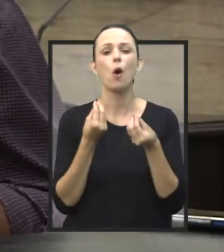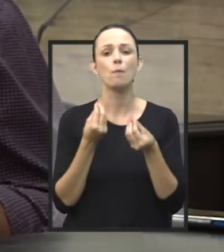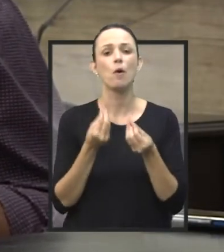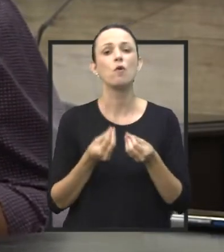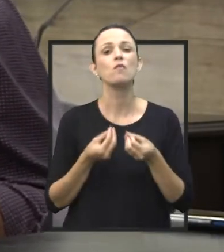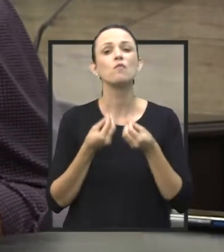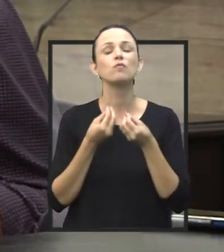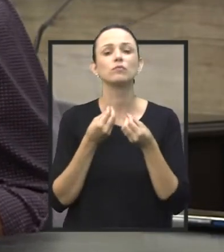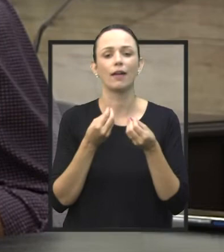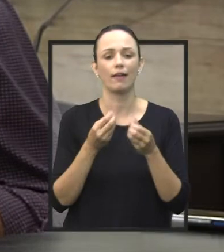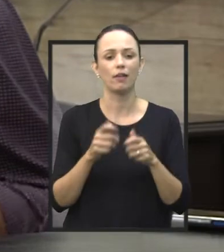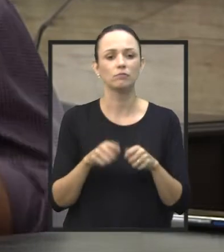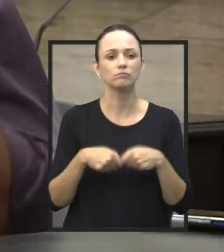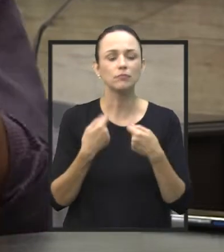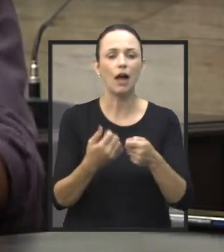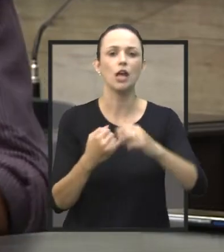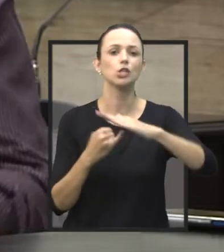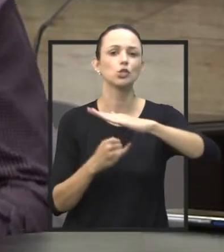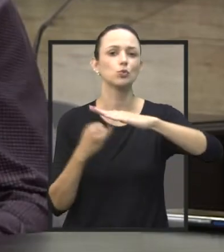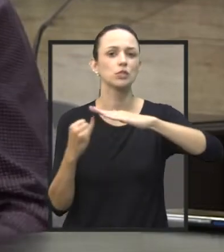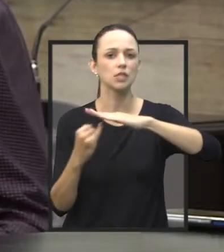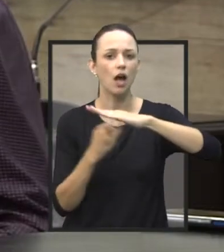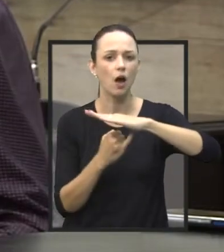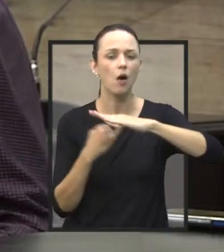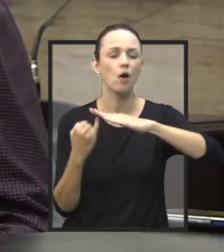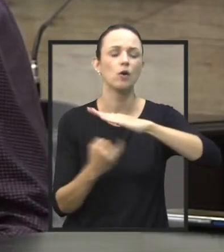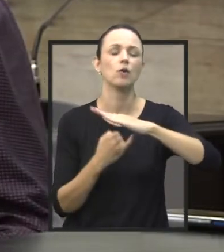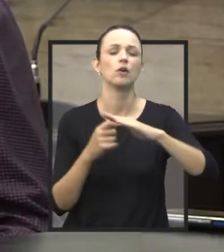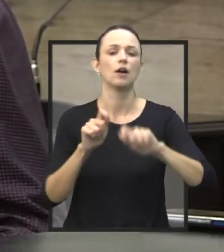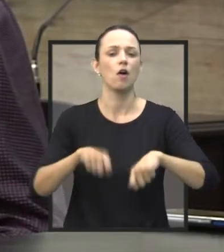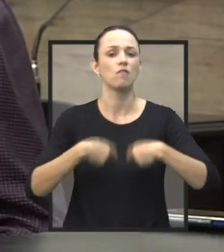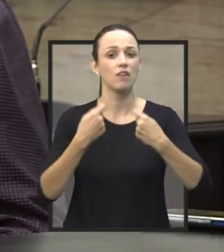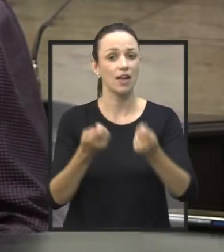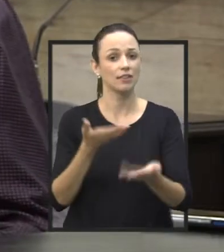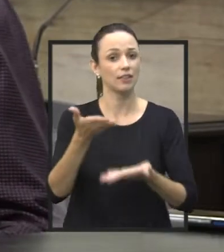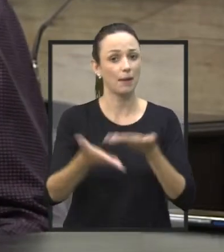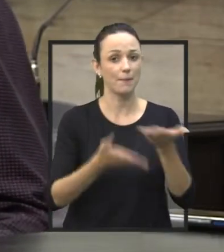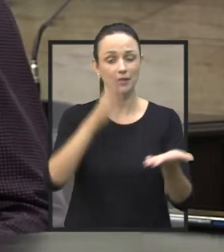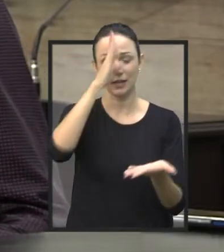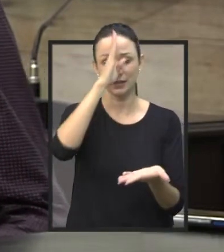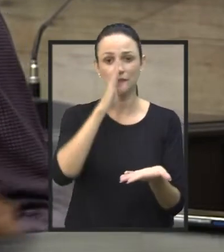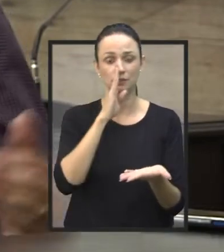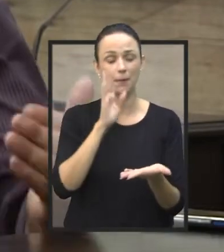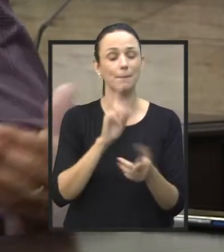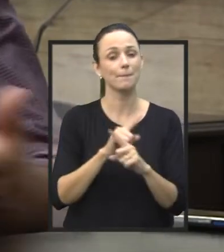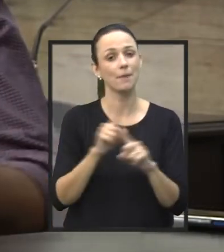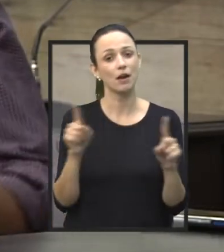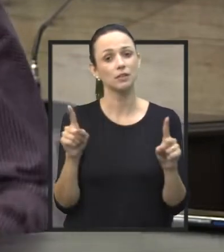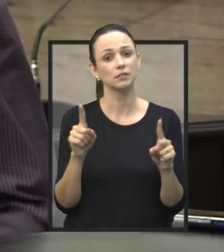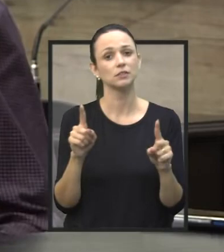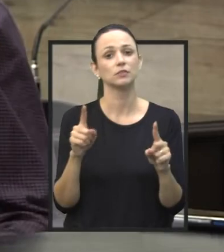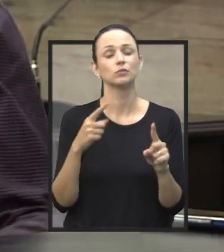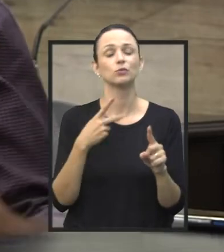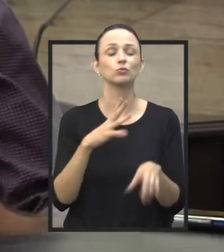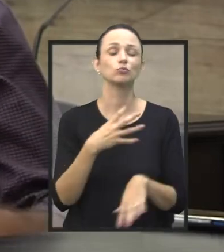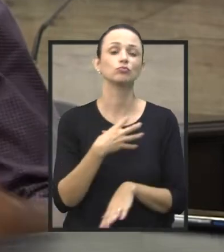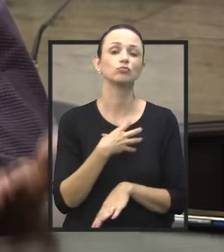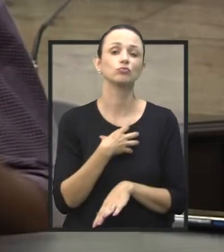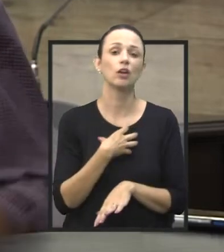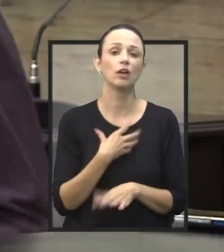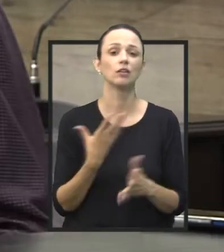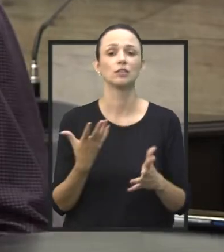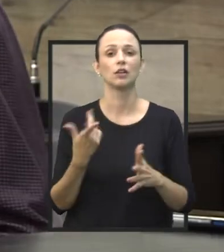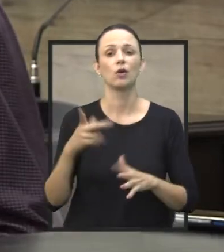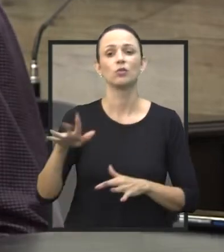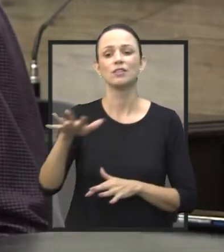instituições, que podem, e oferecem o tratamento gratuito, mas, de uma outra forma, os outros